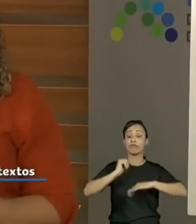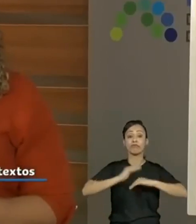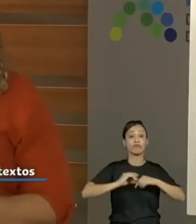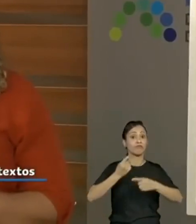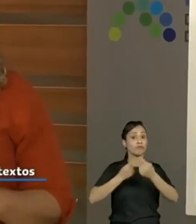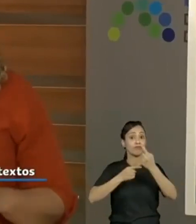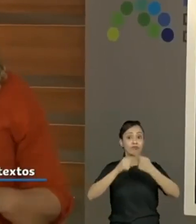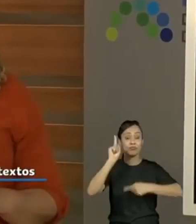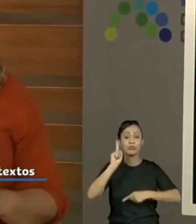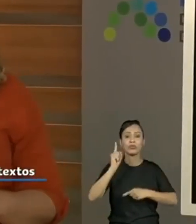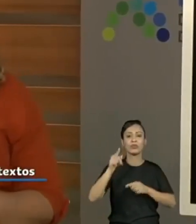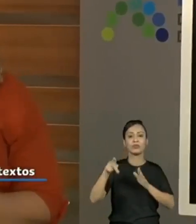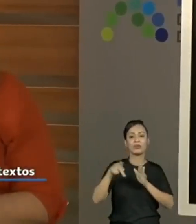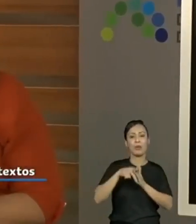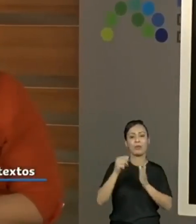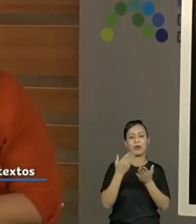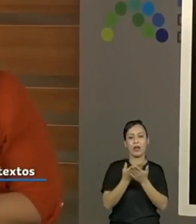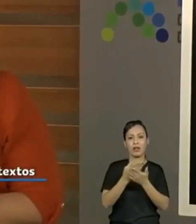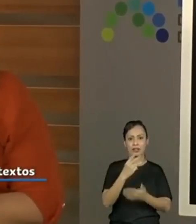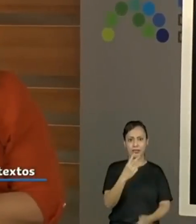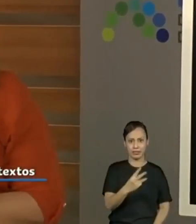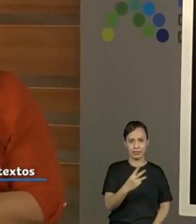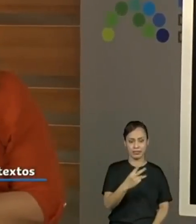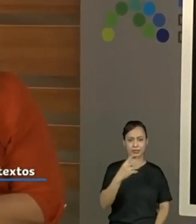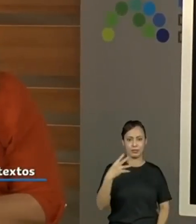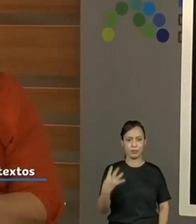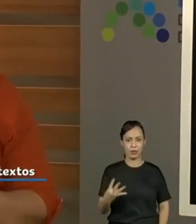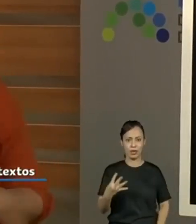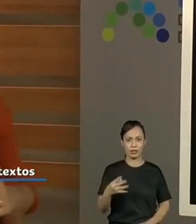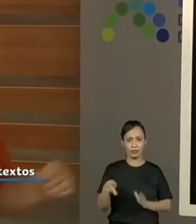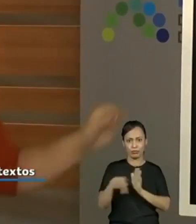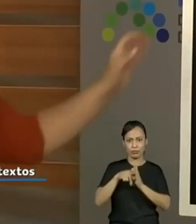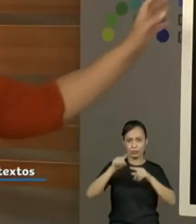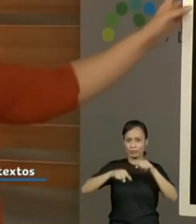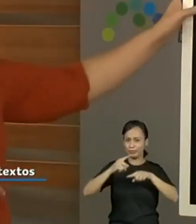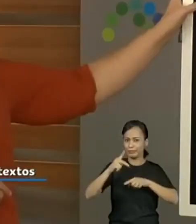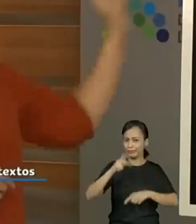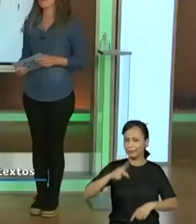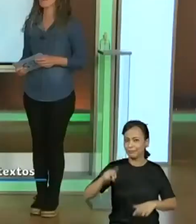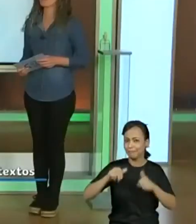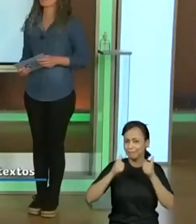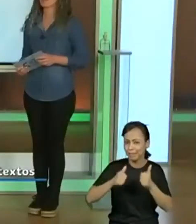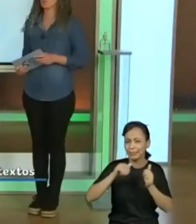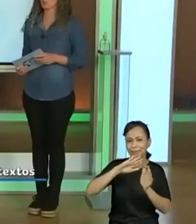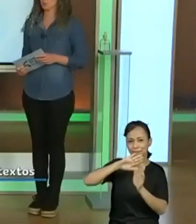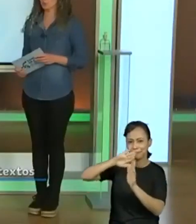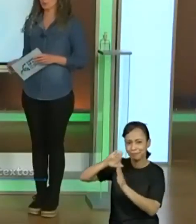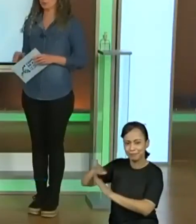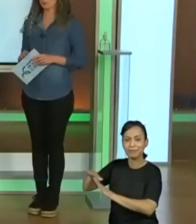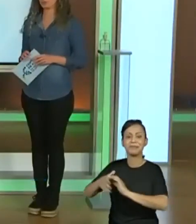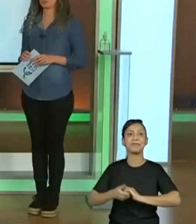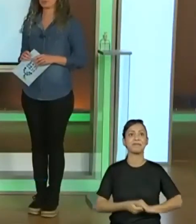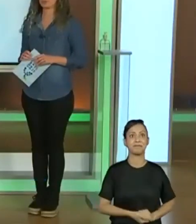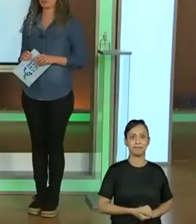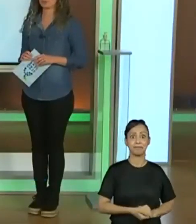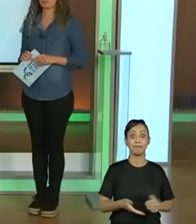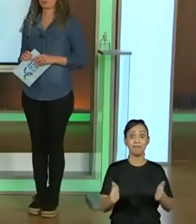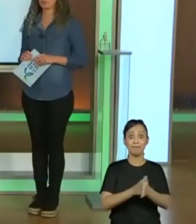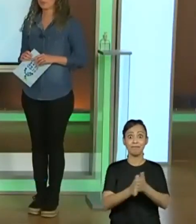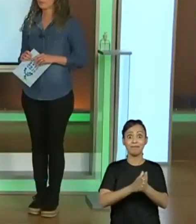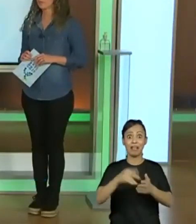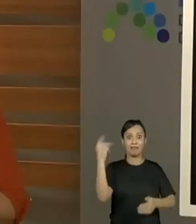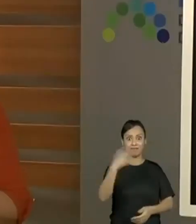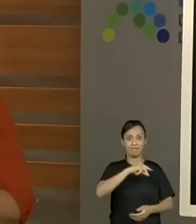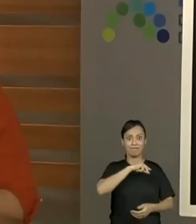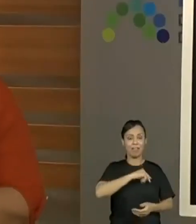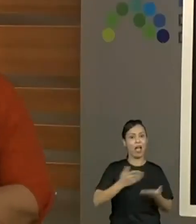Kelly falou, das aulas 3 e 4 do material do professor, tá bom? Tá. Tudo bem, Prô? Tudo. Vamos lá, turminha. Agora com